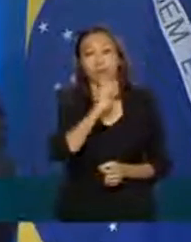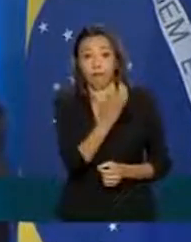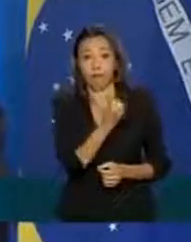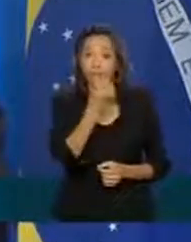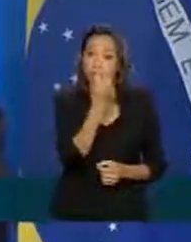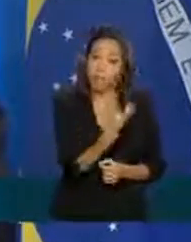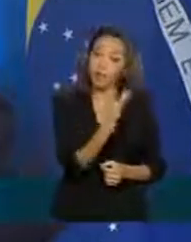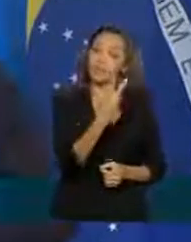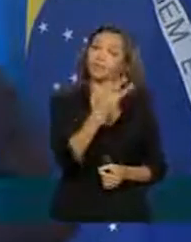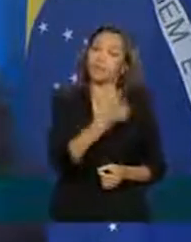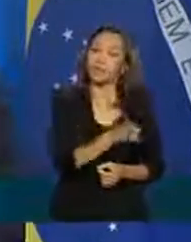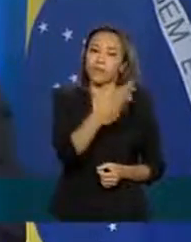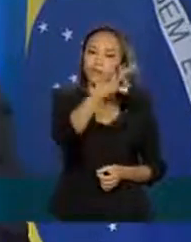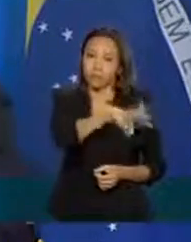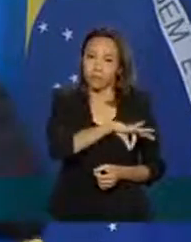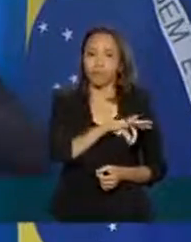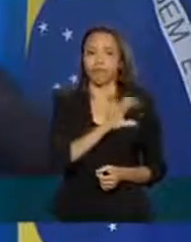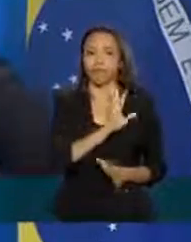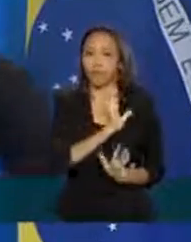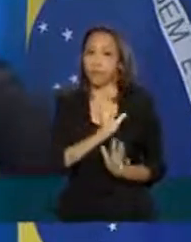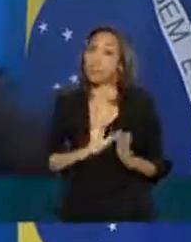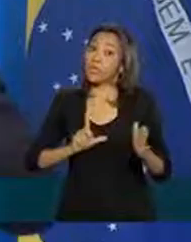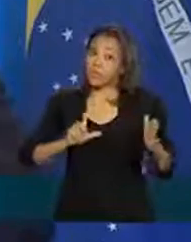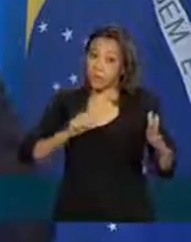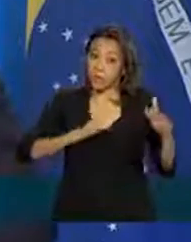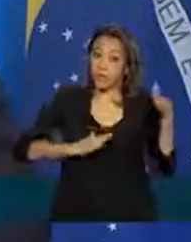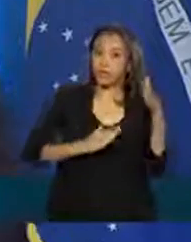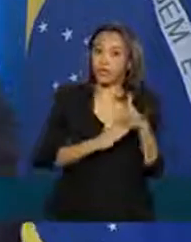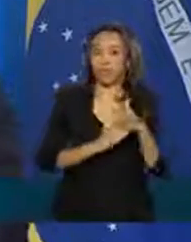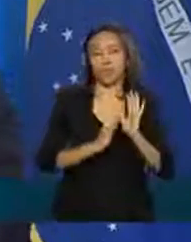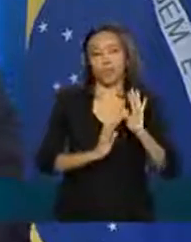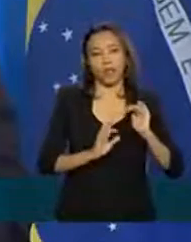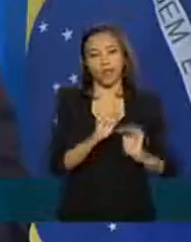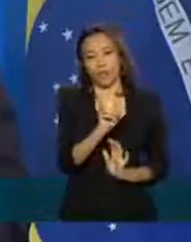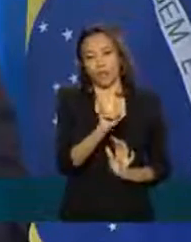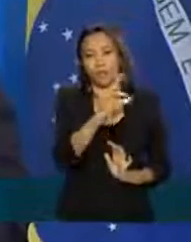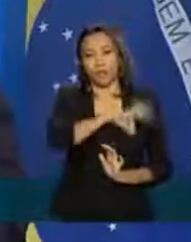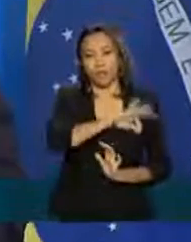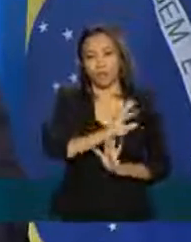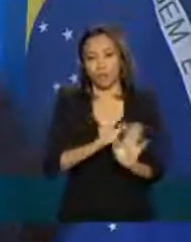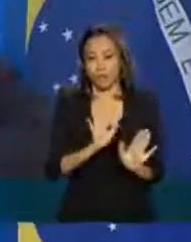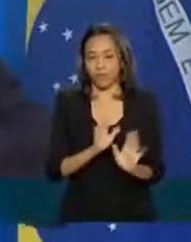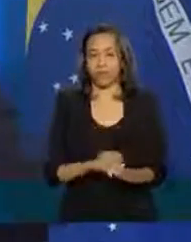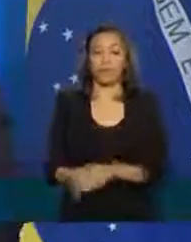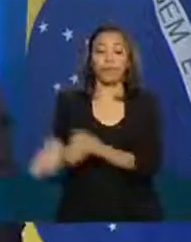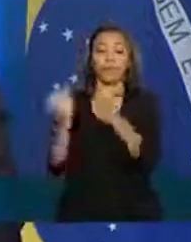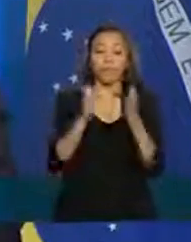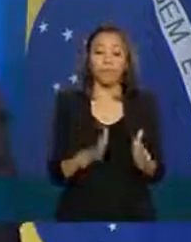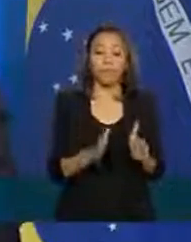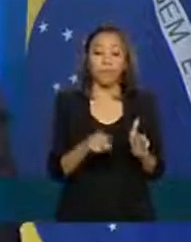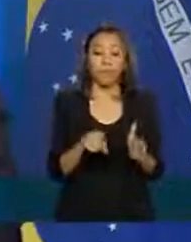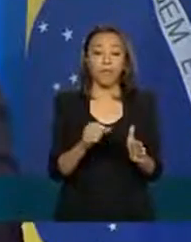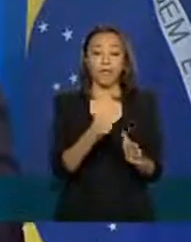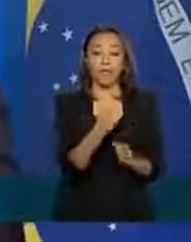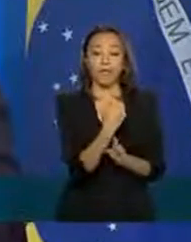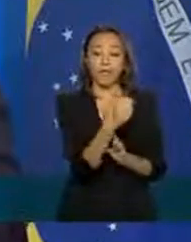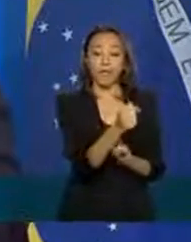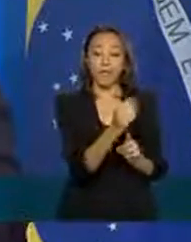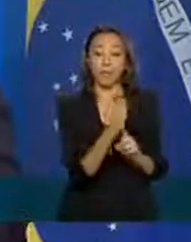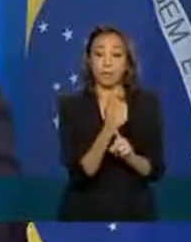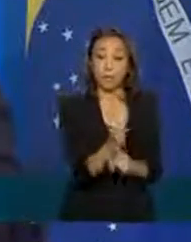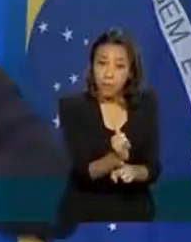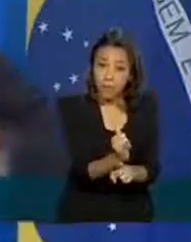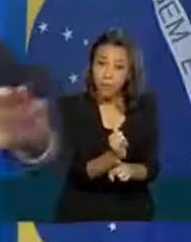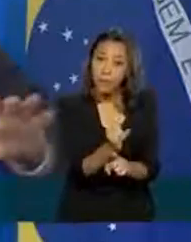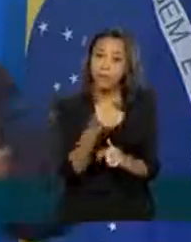passa a ganhar dois mínimos. Ok? Então, o limite é dois salários mínimos. 2,20 bi, 17 bi são